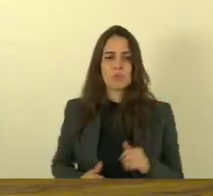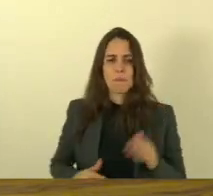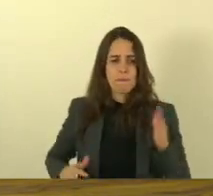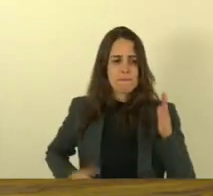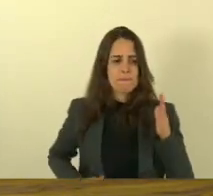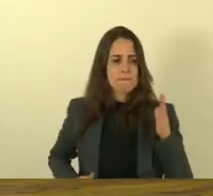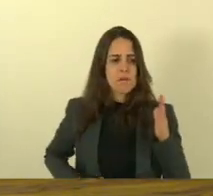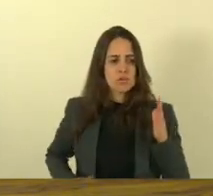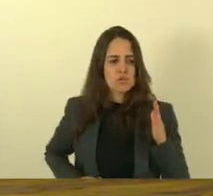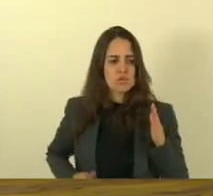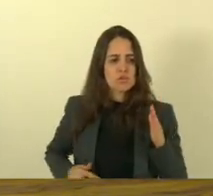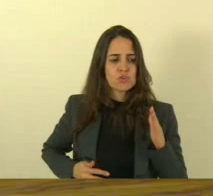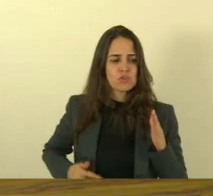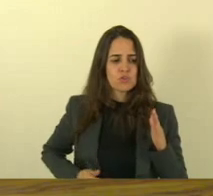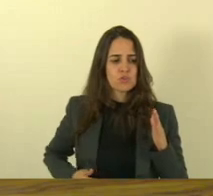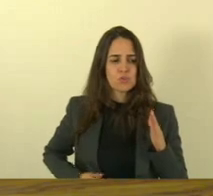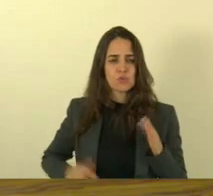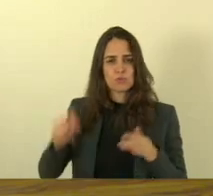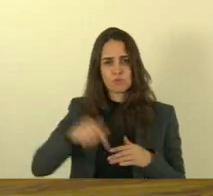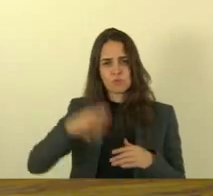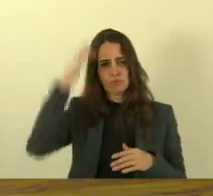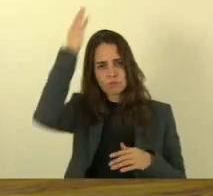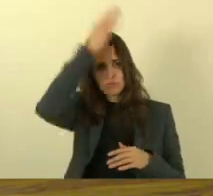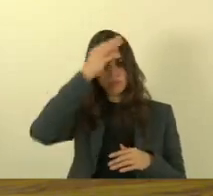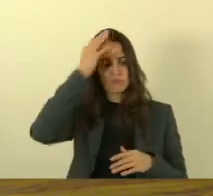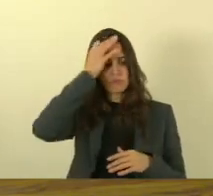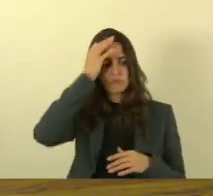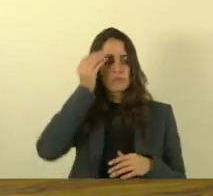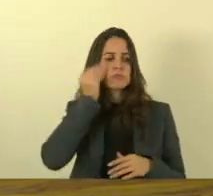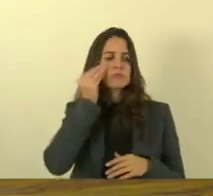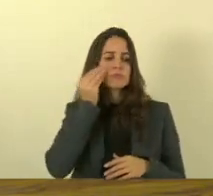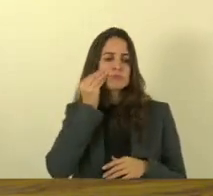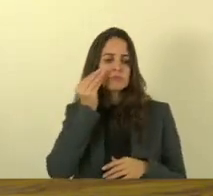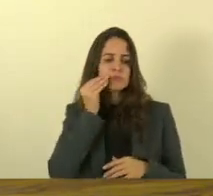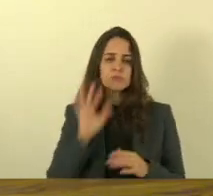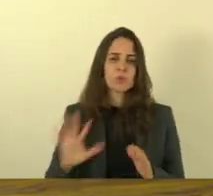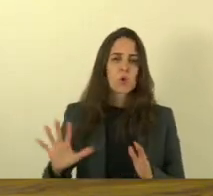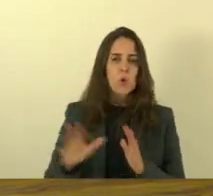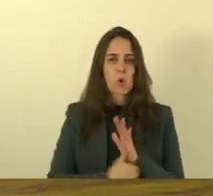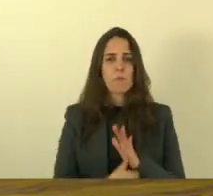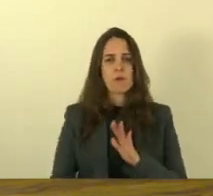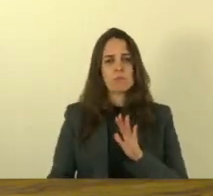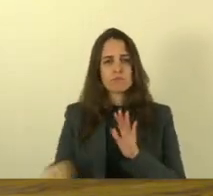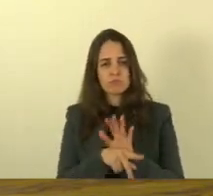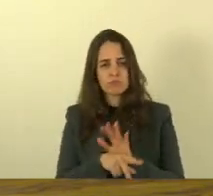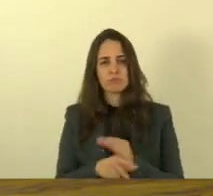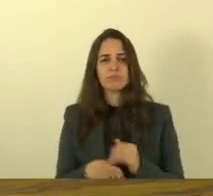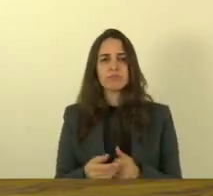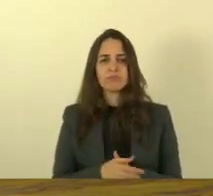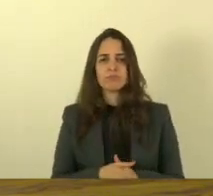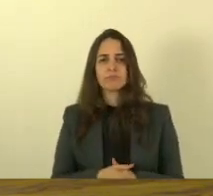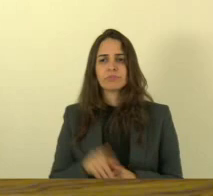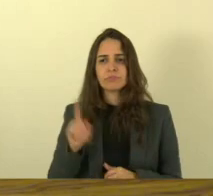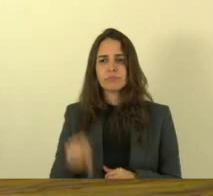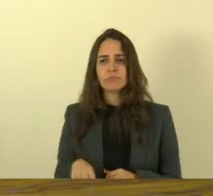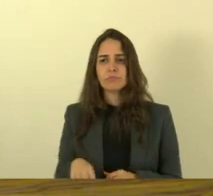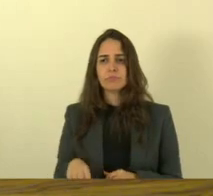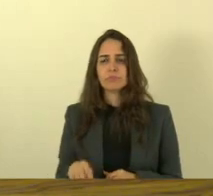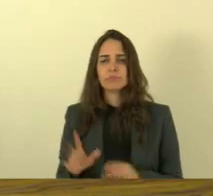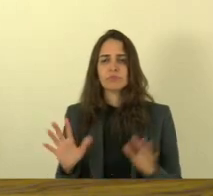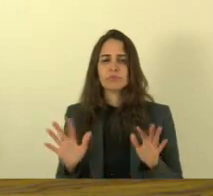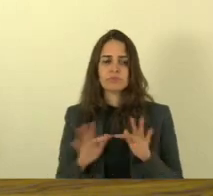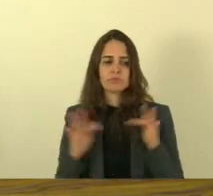aqui no Espírito Santo para tentar roubar o patrimônio da Desportiva que é a